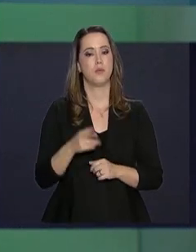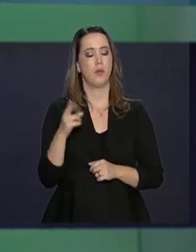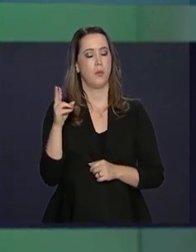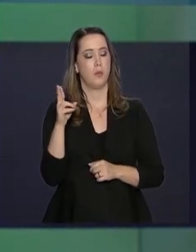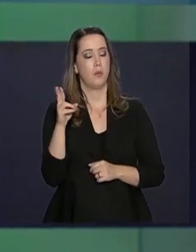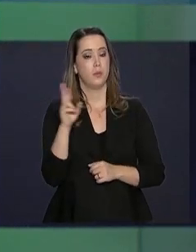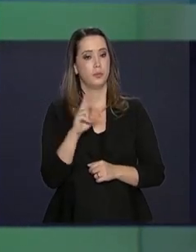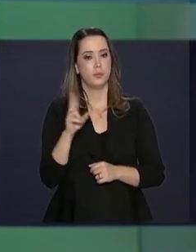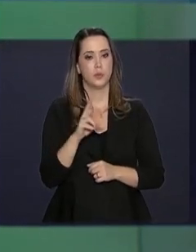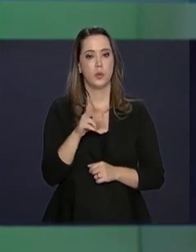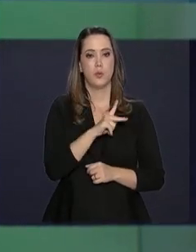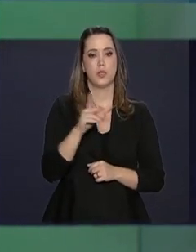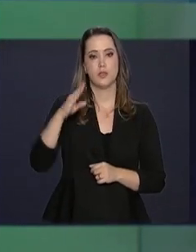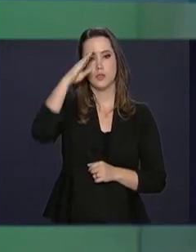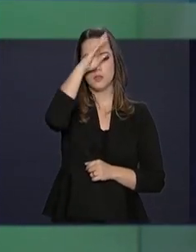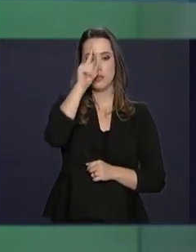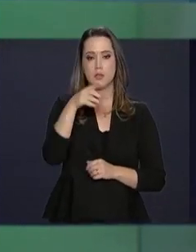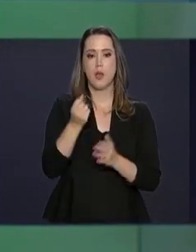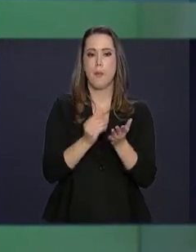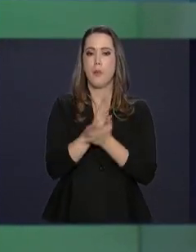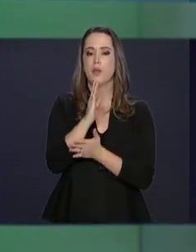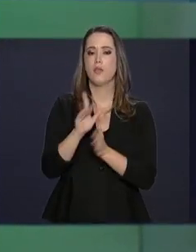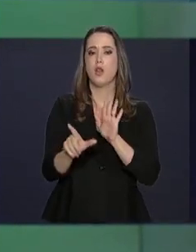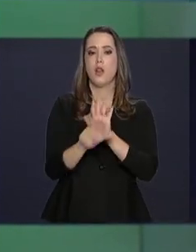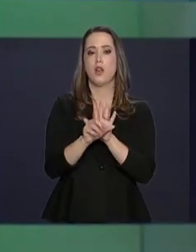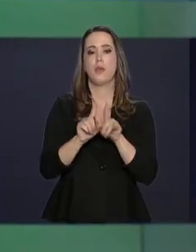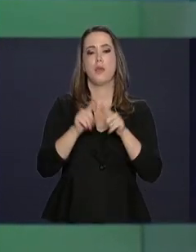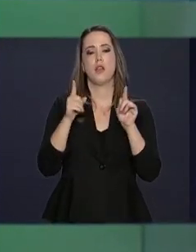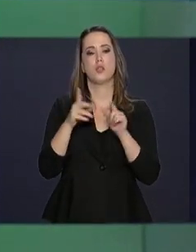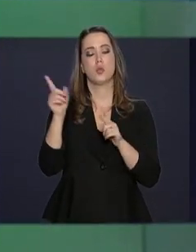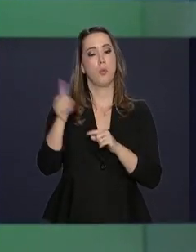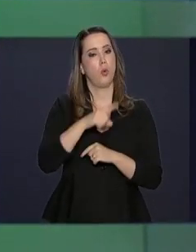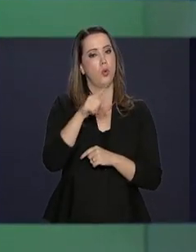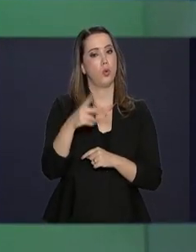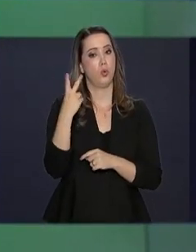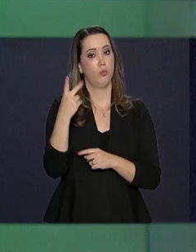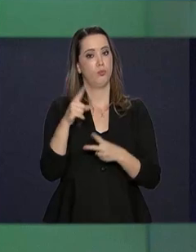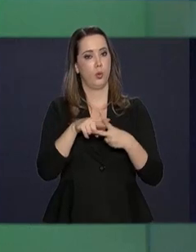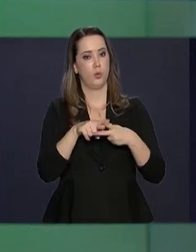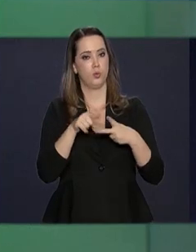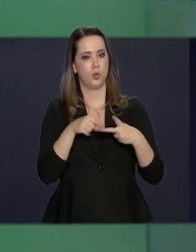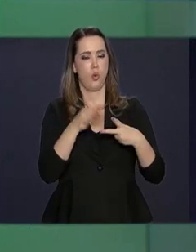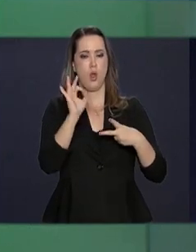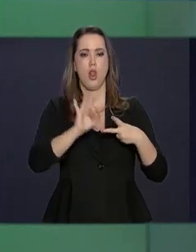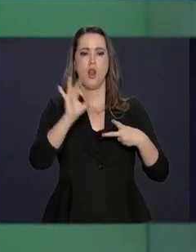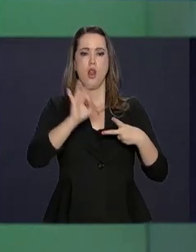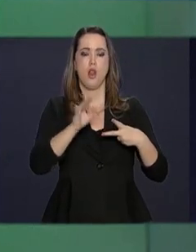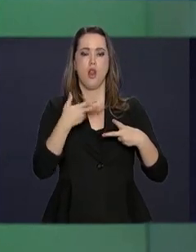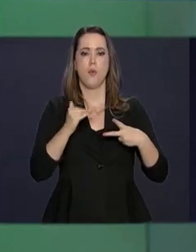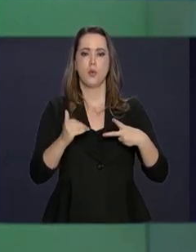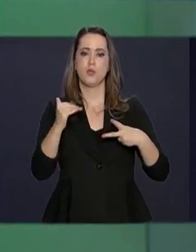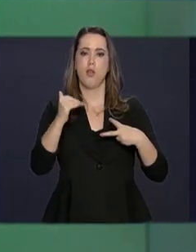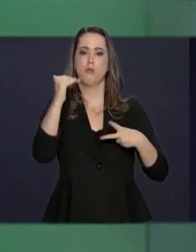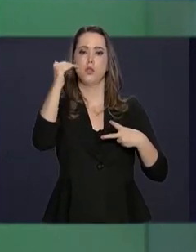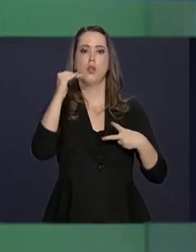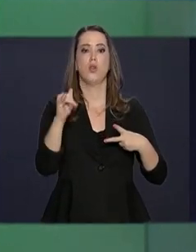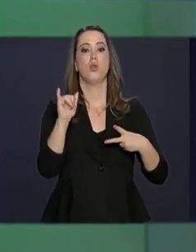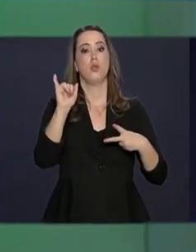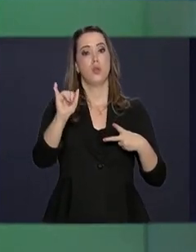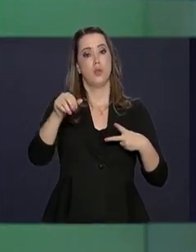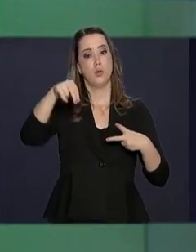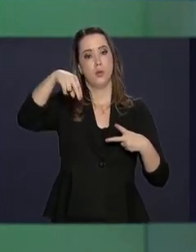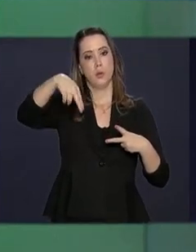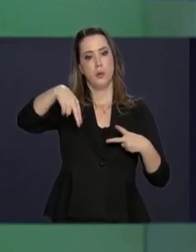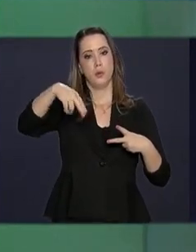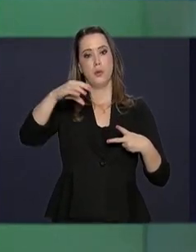presidente Jair Bolsonaro sancionou hoje a lei, mas vetou dois itens. Um deles trata da reestruturação das carreiras do Instituto Nacional de